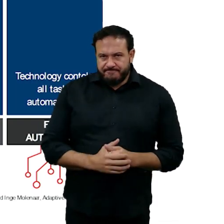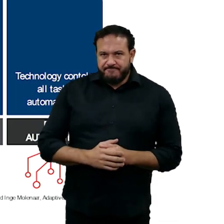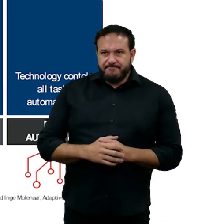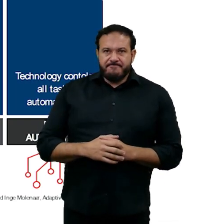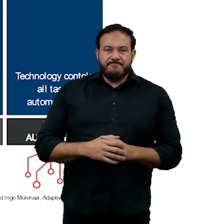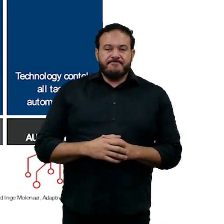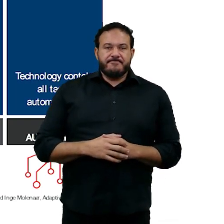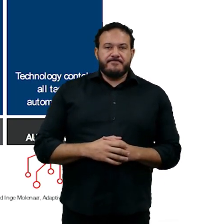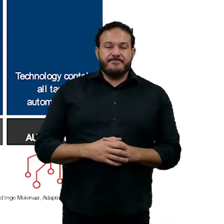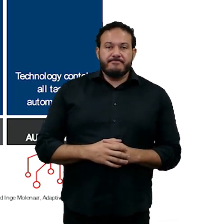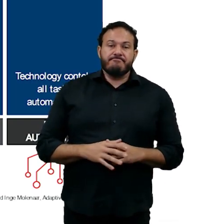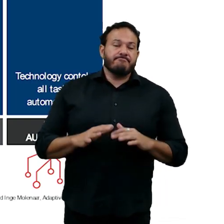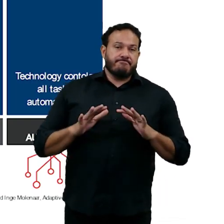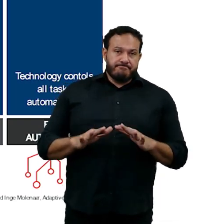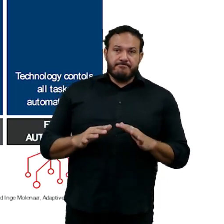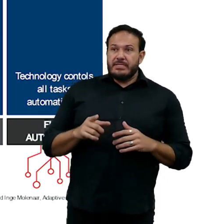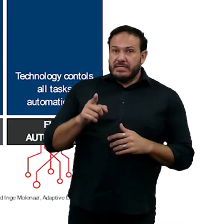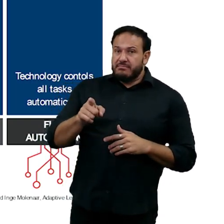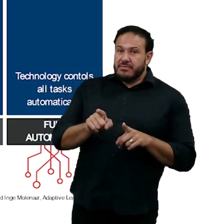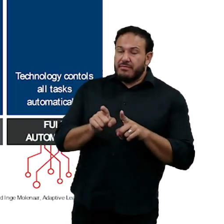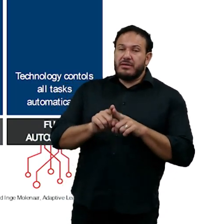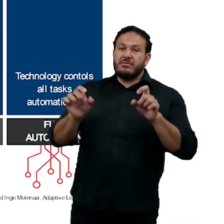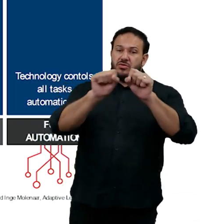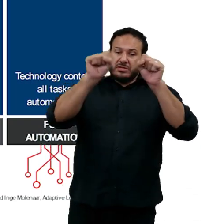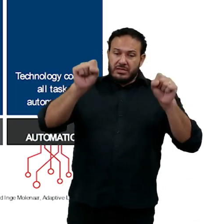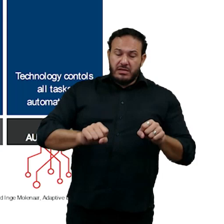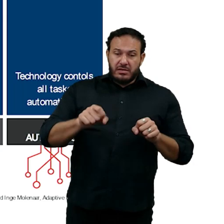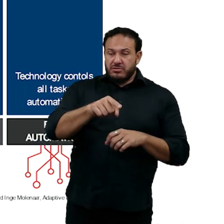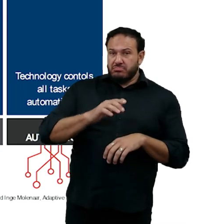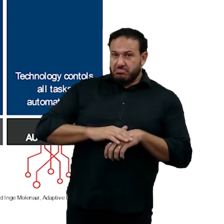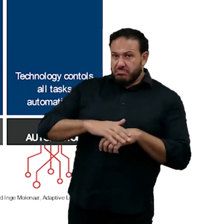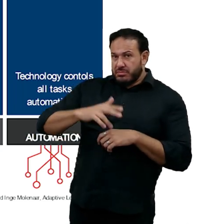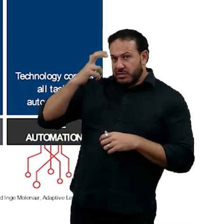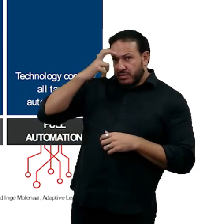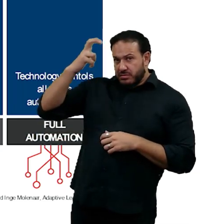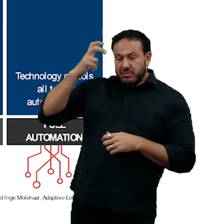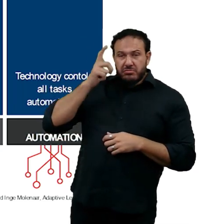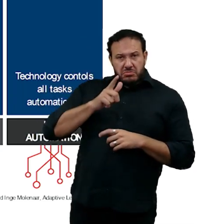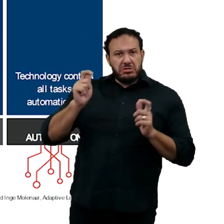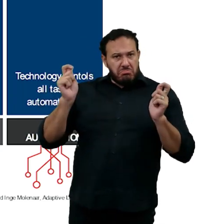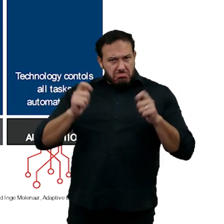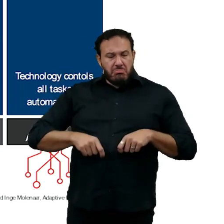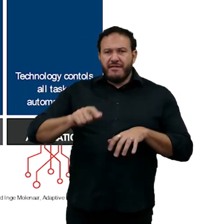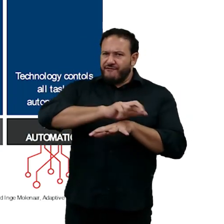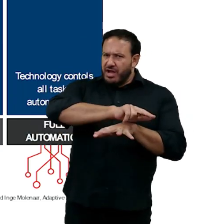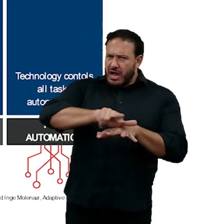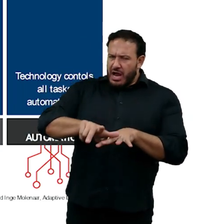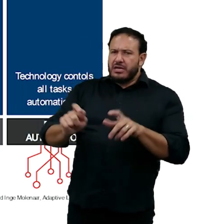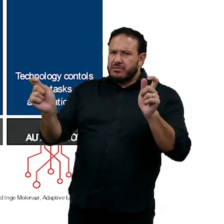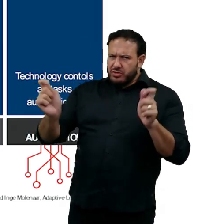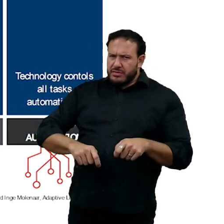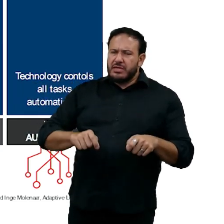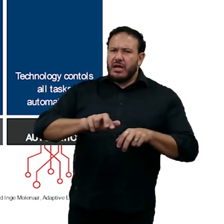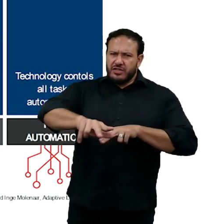e com o sistema de doutoria inteligente podemos ter várias possibilidades com várias áreas mais